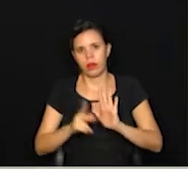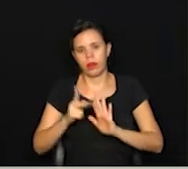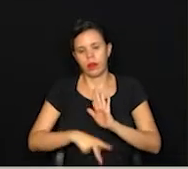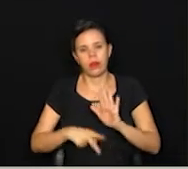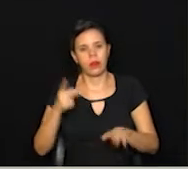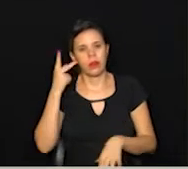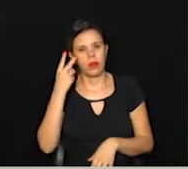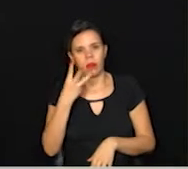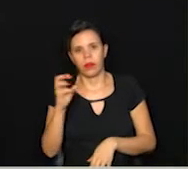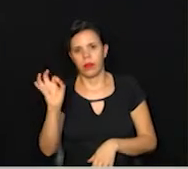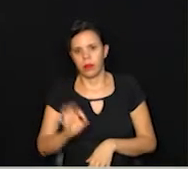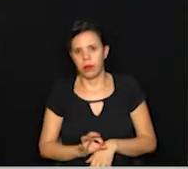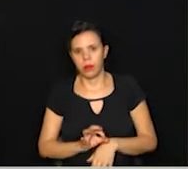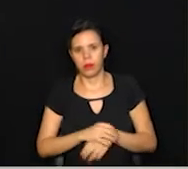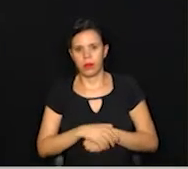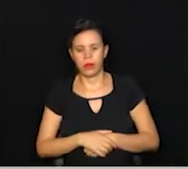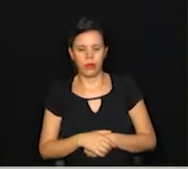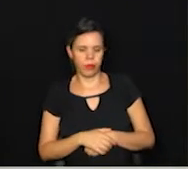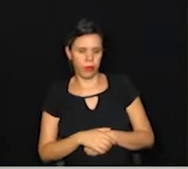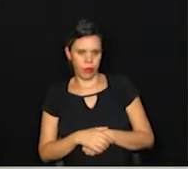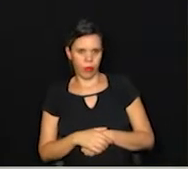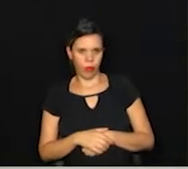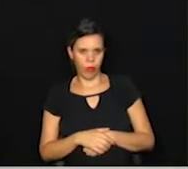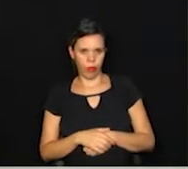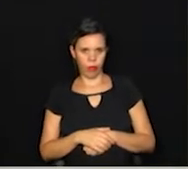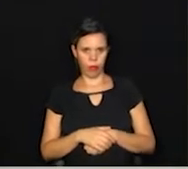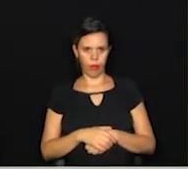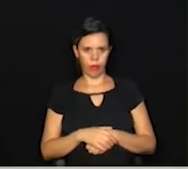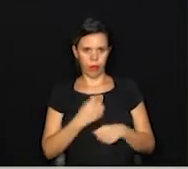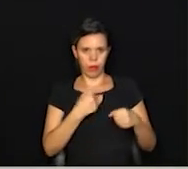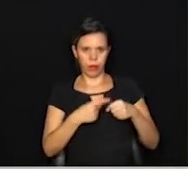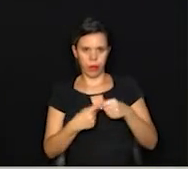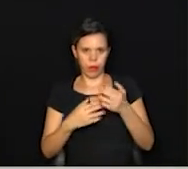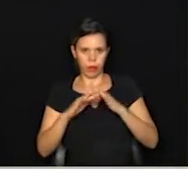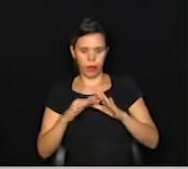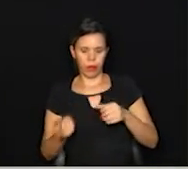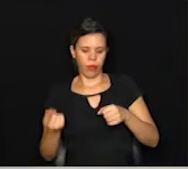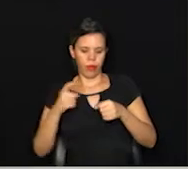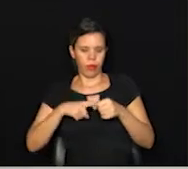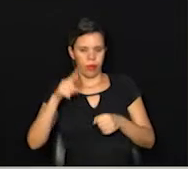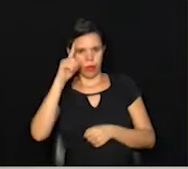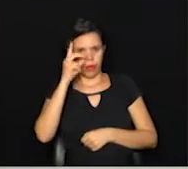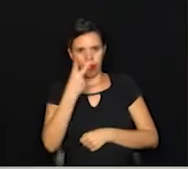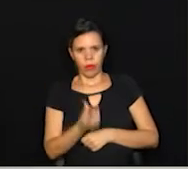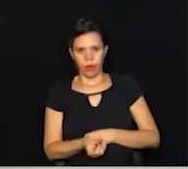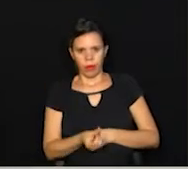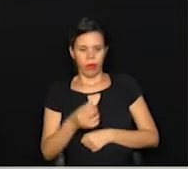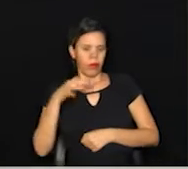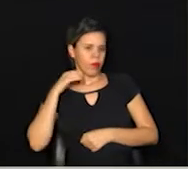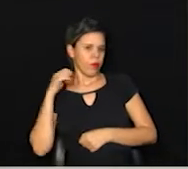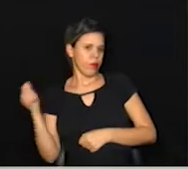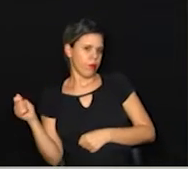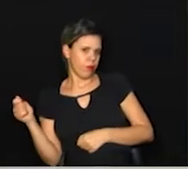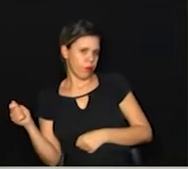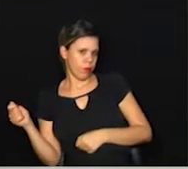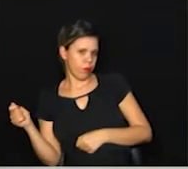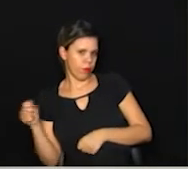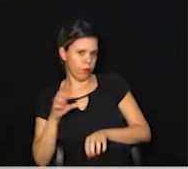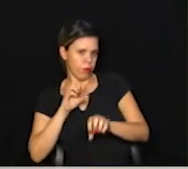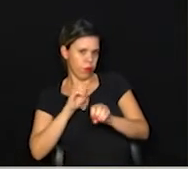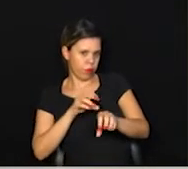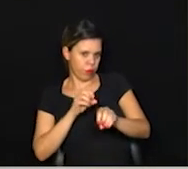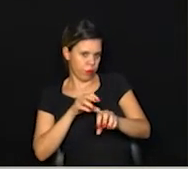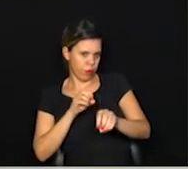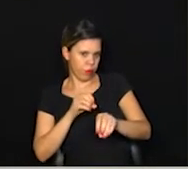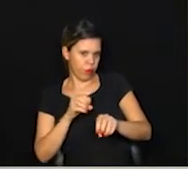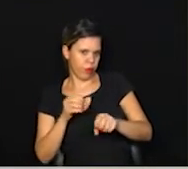35%. As municipais voltam dia 26 de abril, com educação,